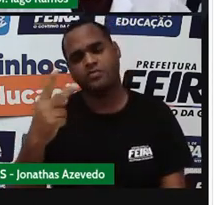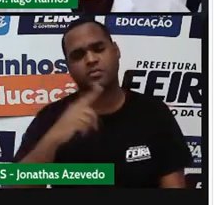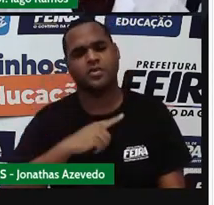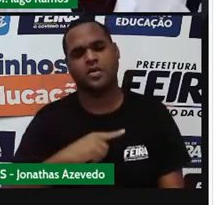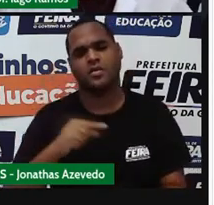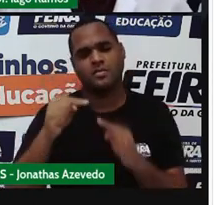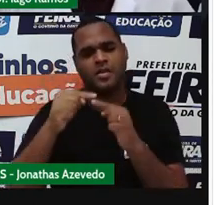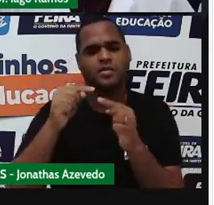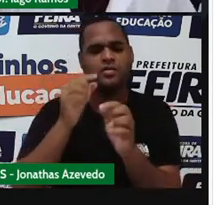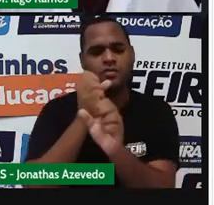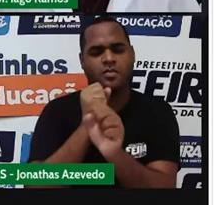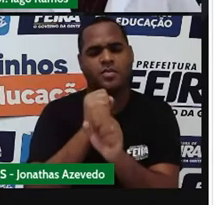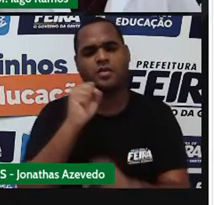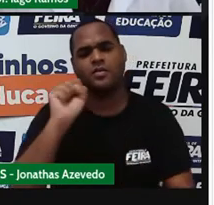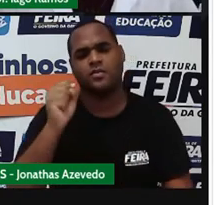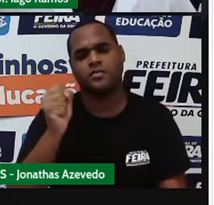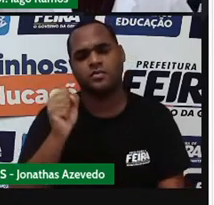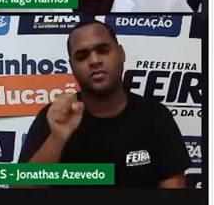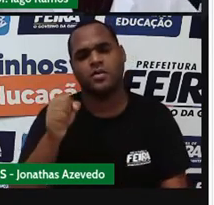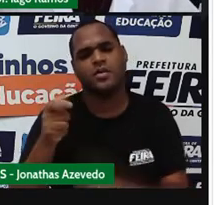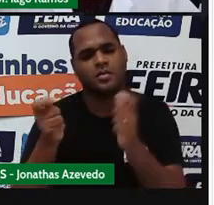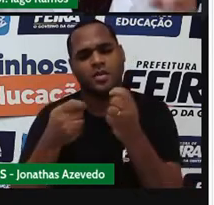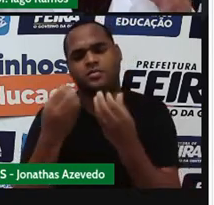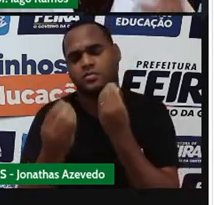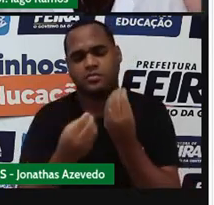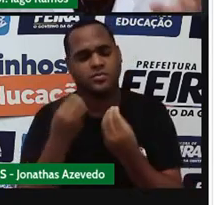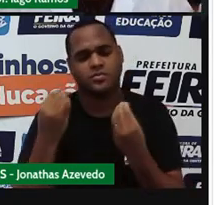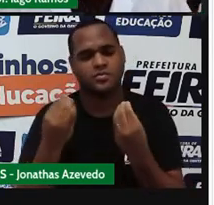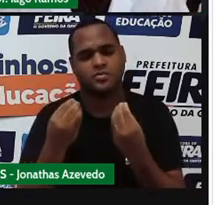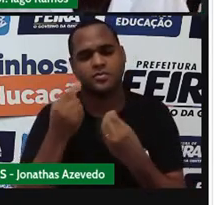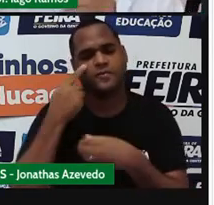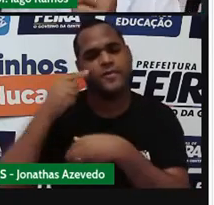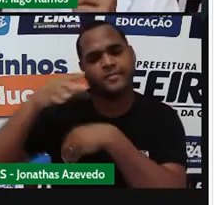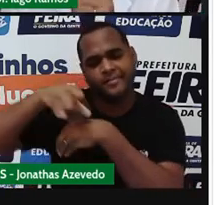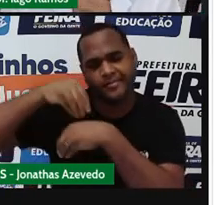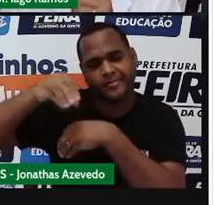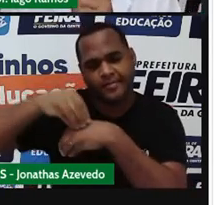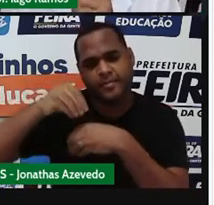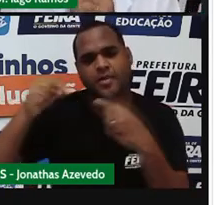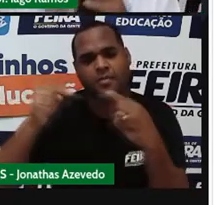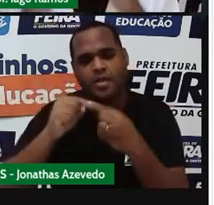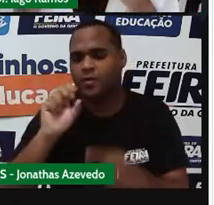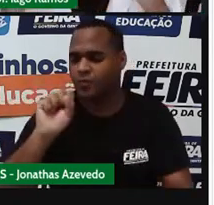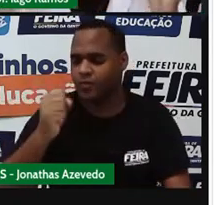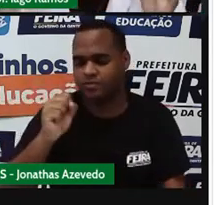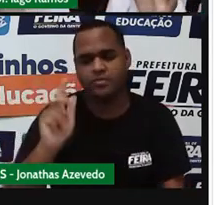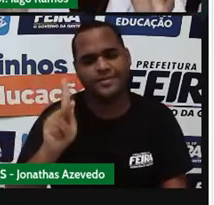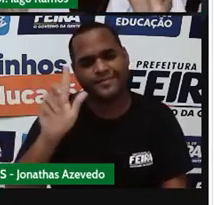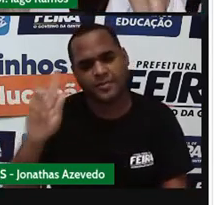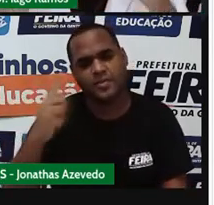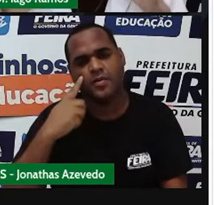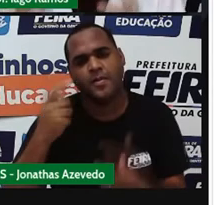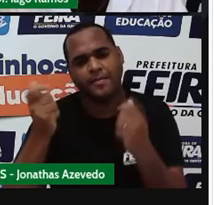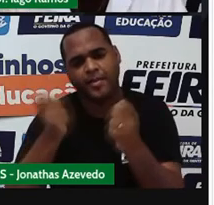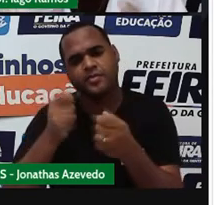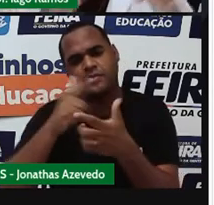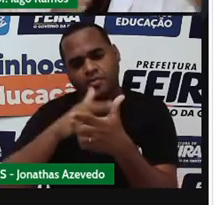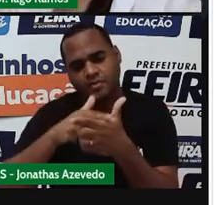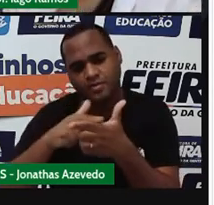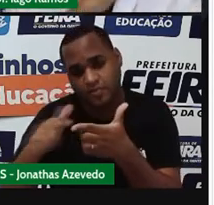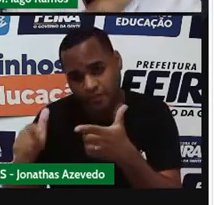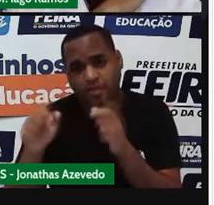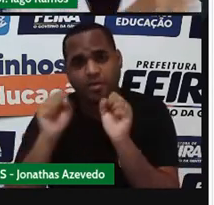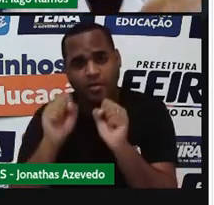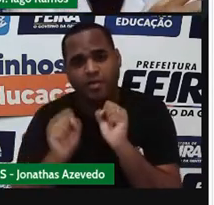dar 8 quilos. O que é que eu vou fazer? Eu vou pegar, né, esses 8 quilos e vou dividir metade